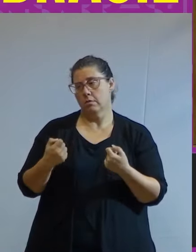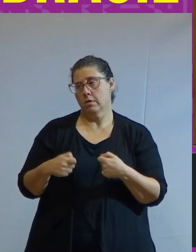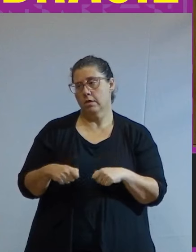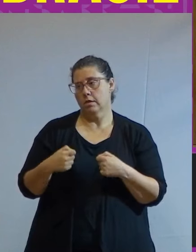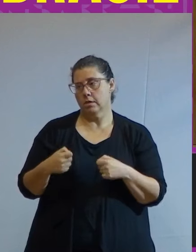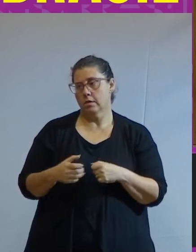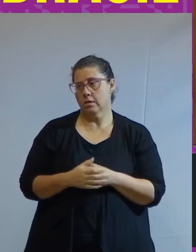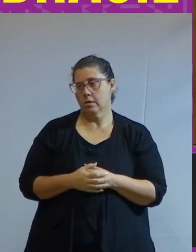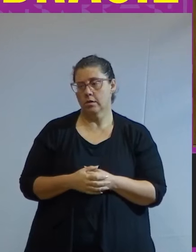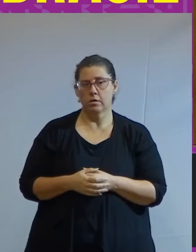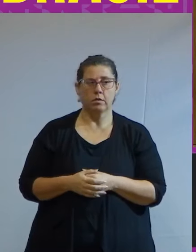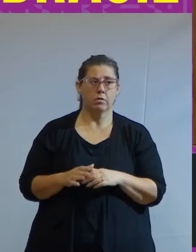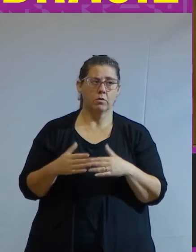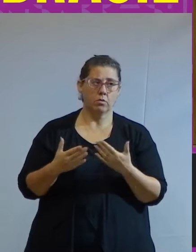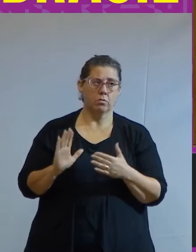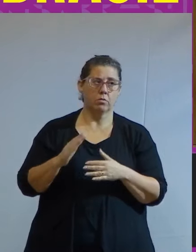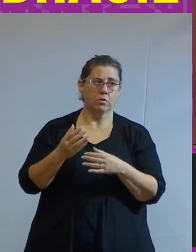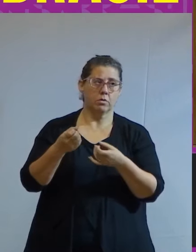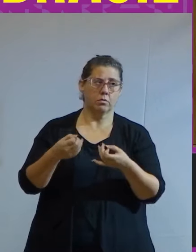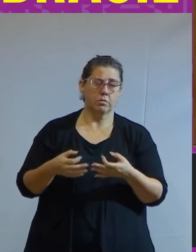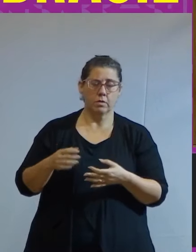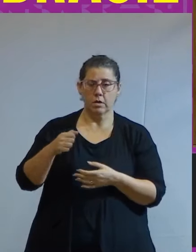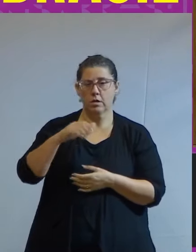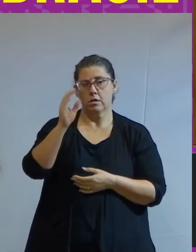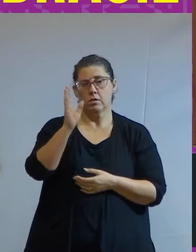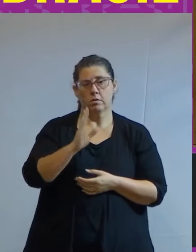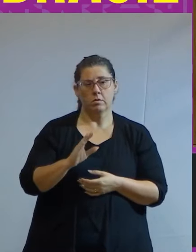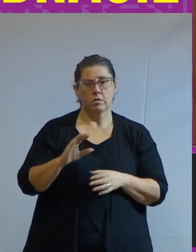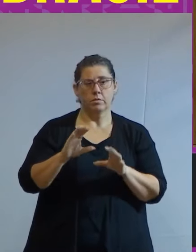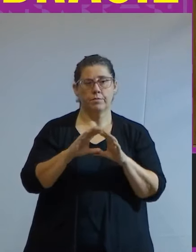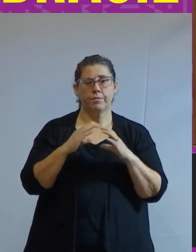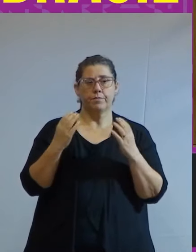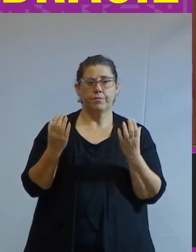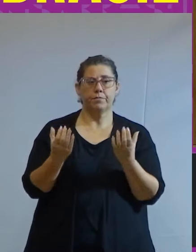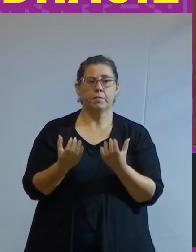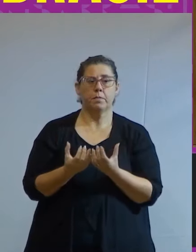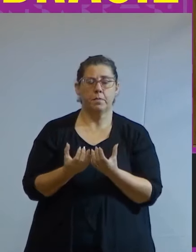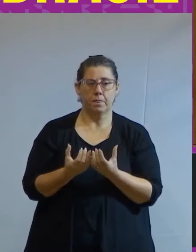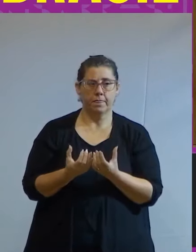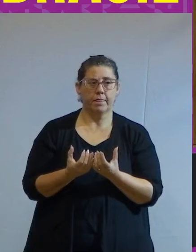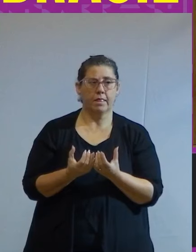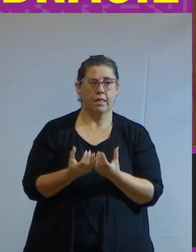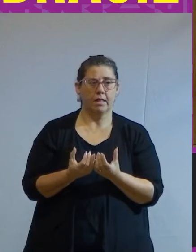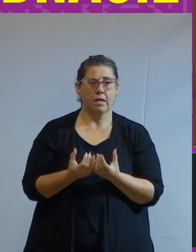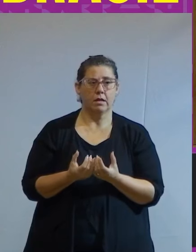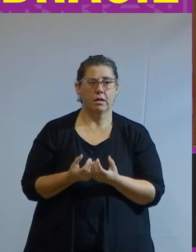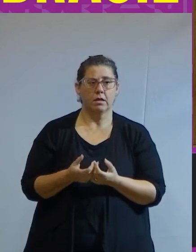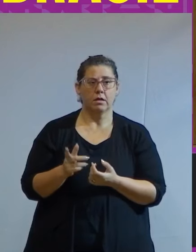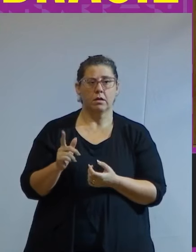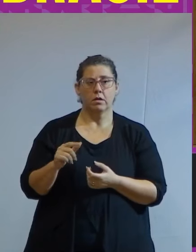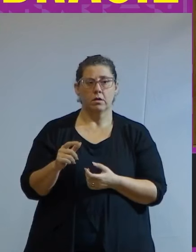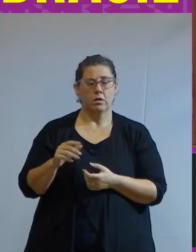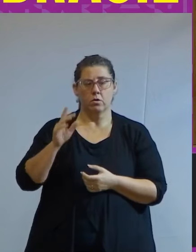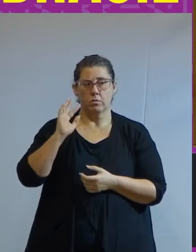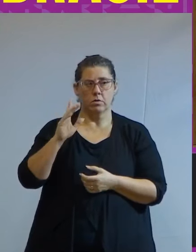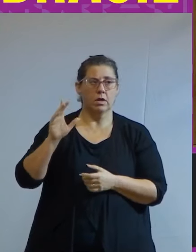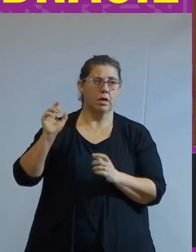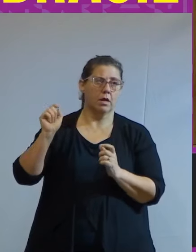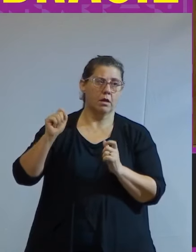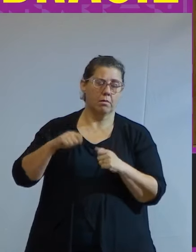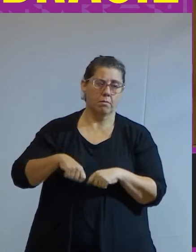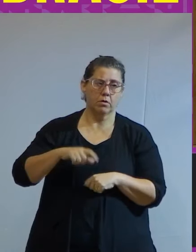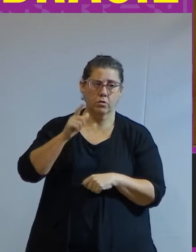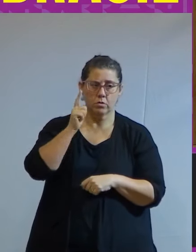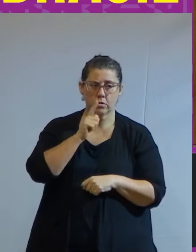como adiantamos no Brasil a comunidade que o Estado tem que encarnar nem como ilusão é capaz de se